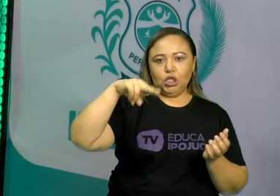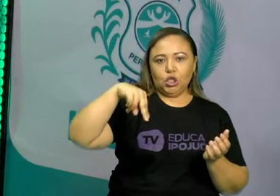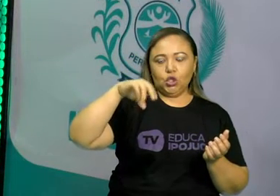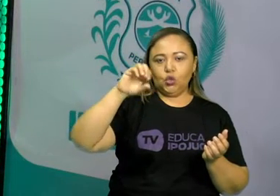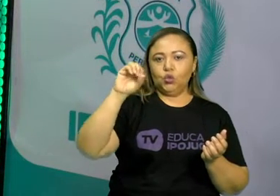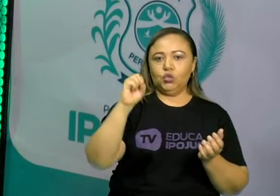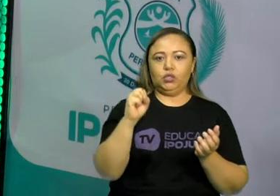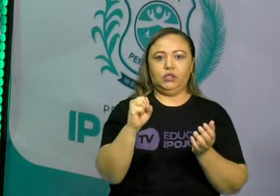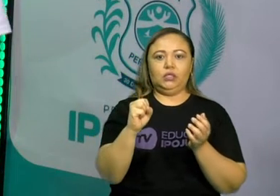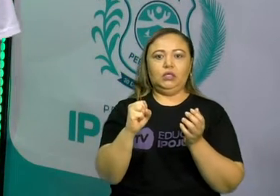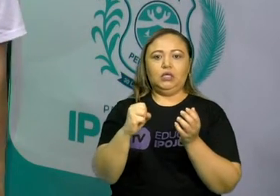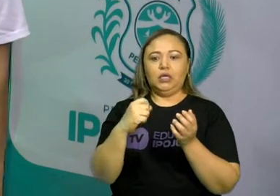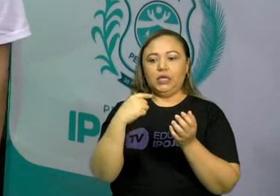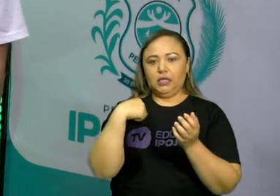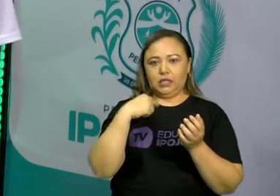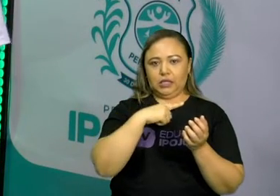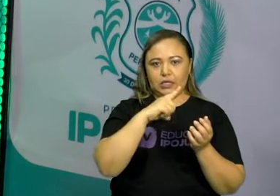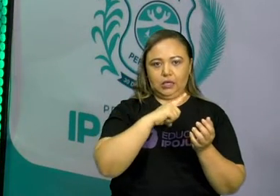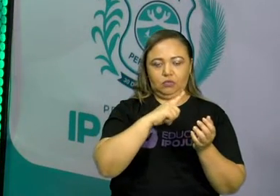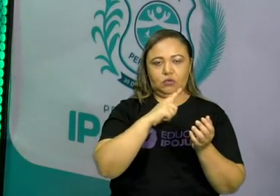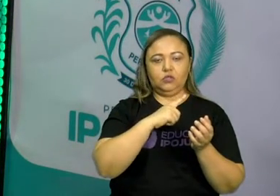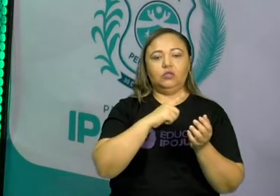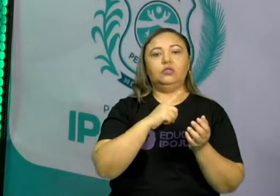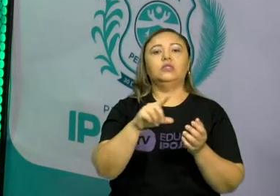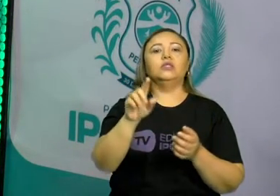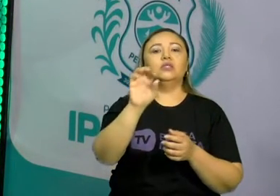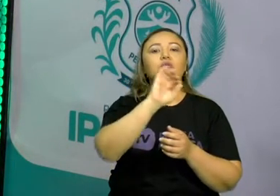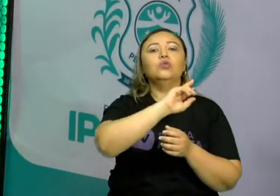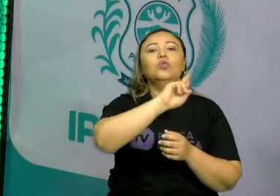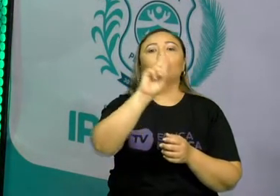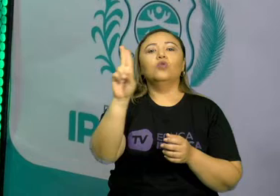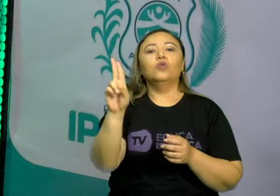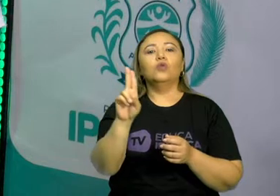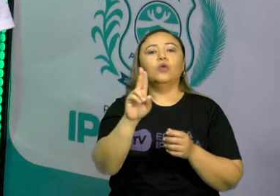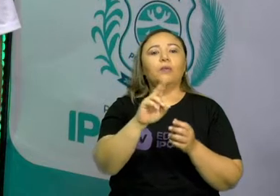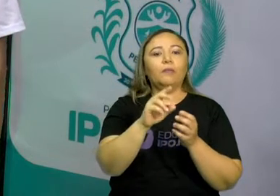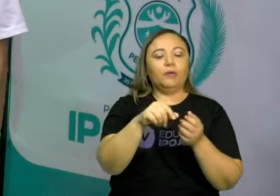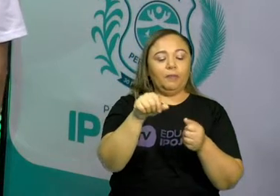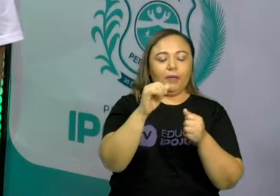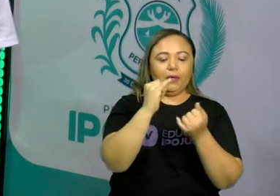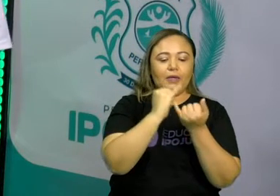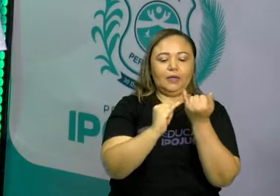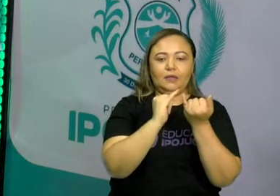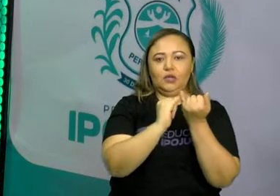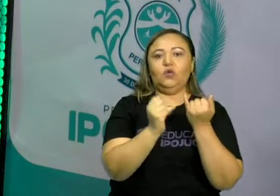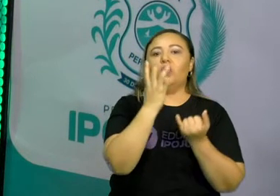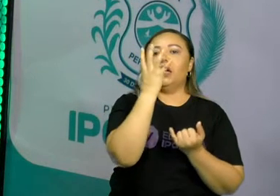Os dentes que as crianças não têm, é pré-molares.